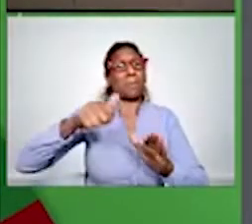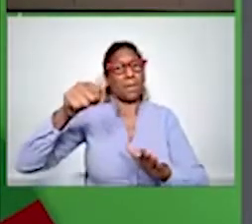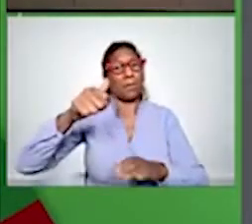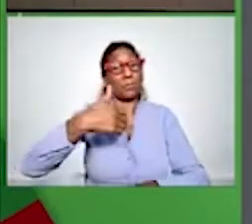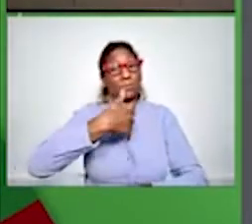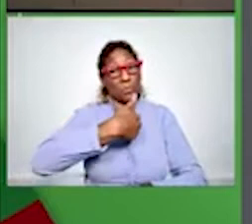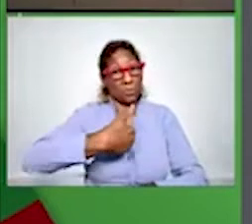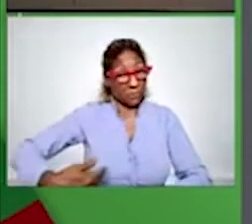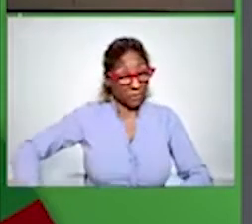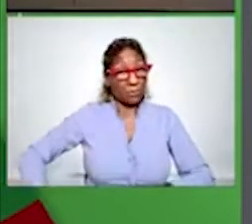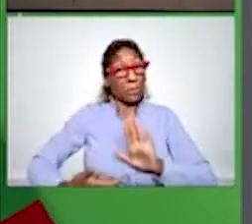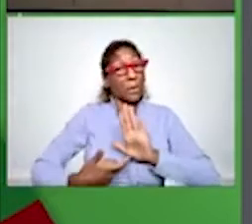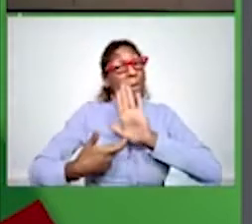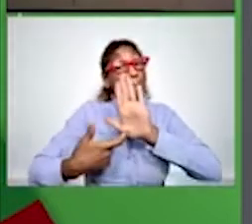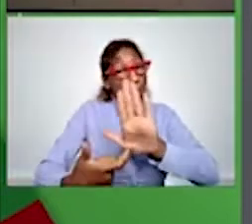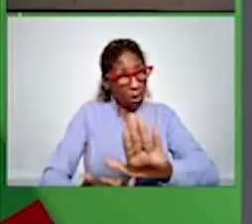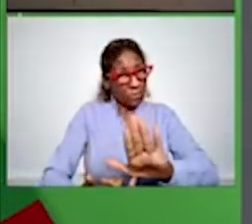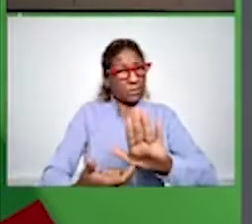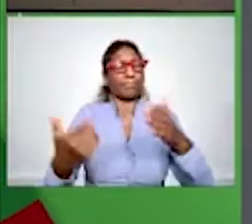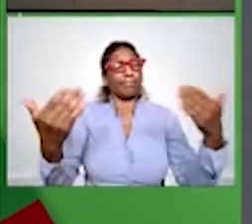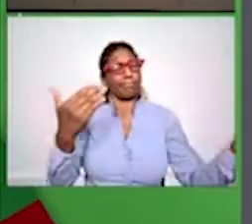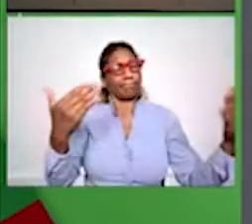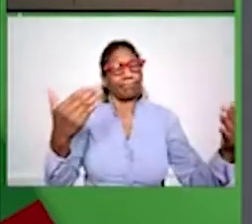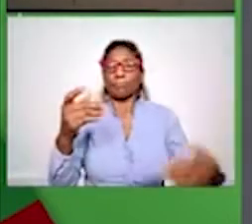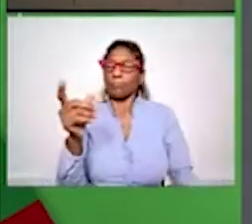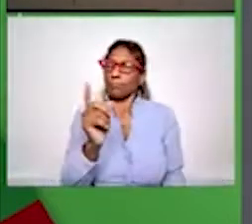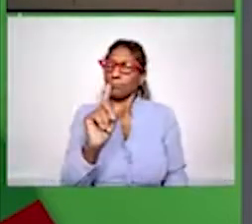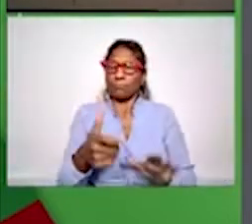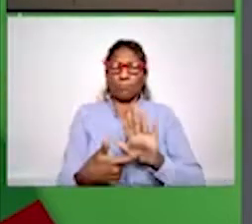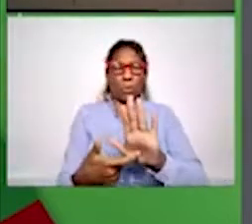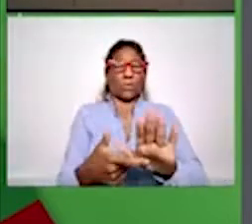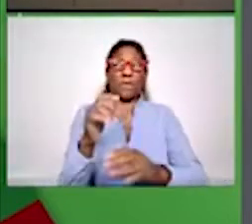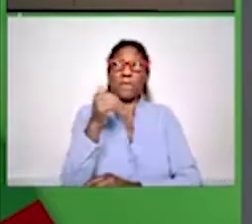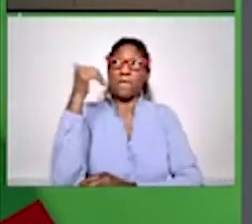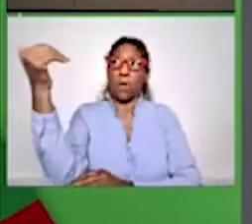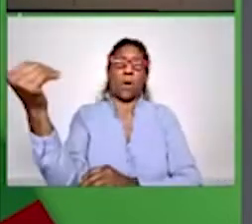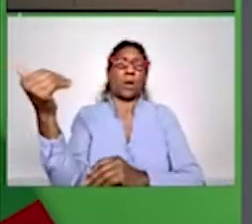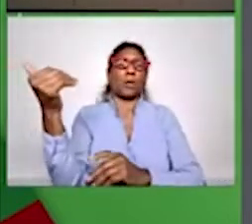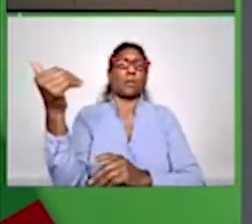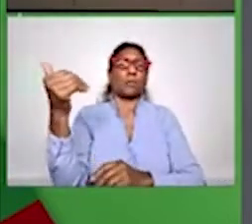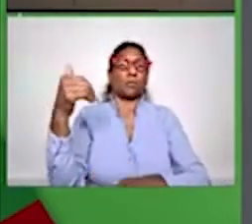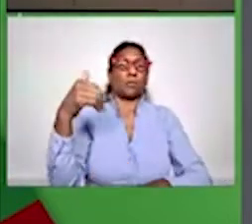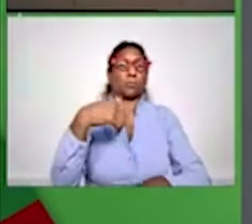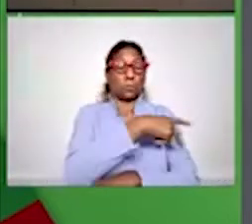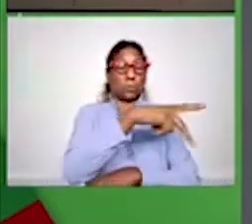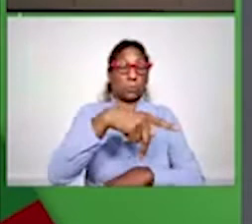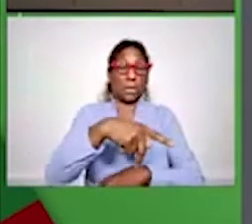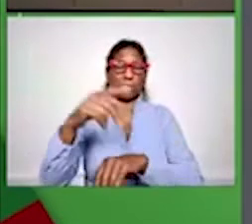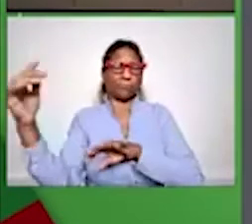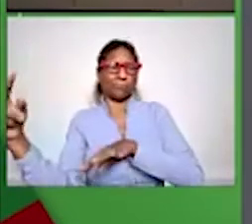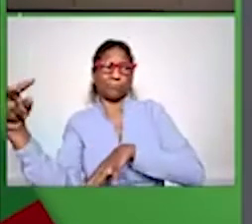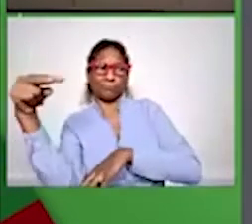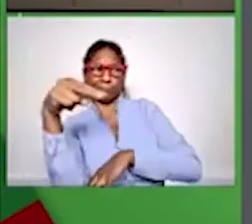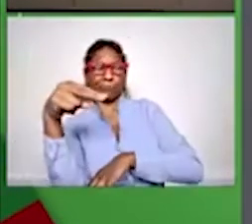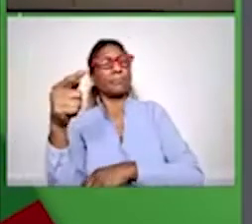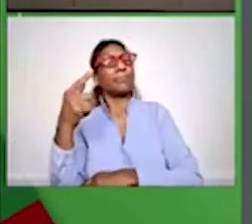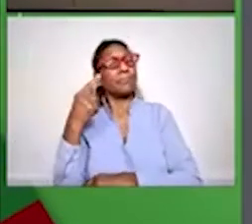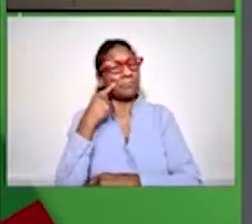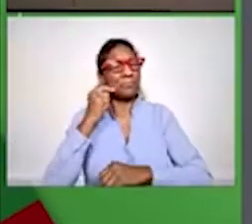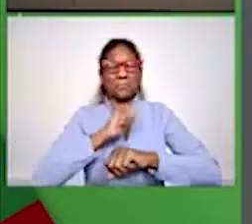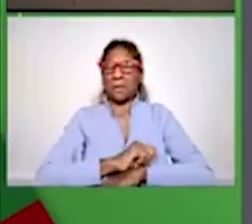transparência, na análise da transparência internacional, análise da Open Knowledge, que faz